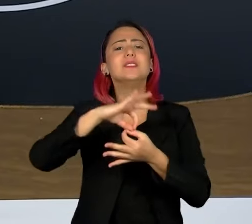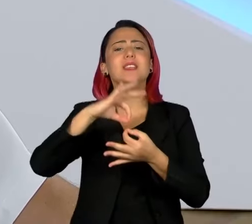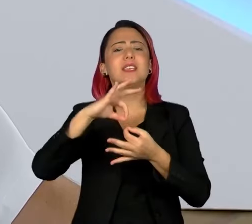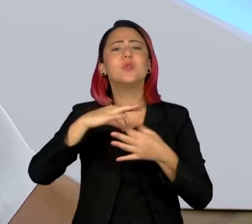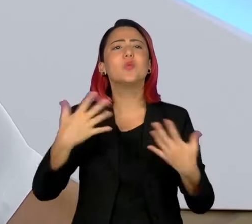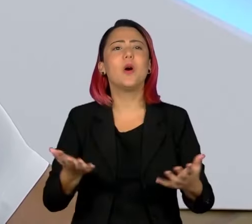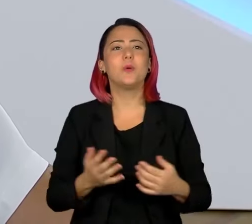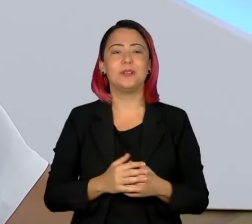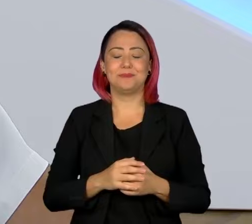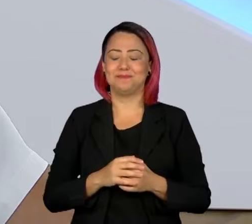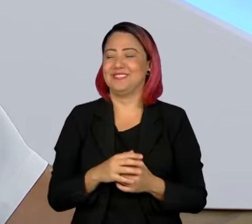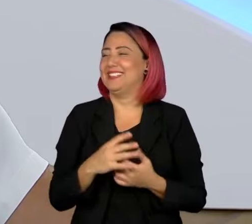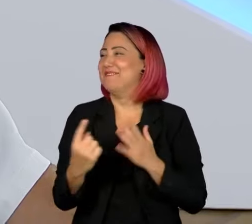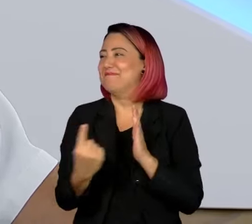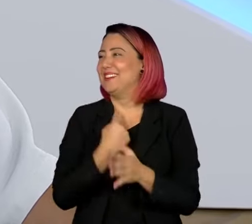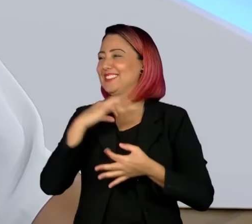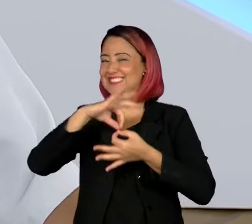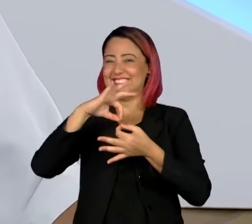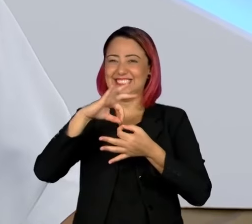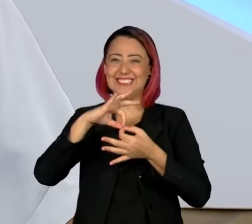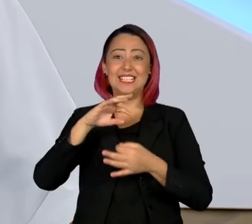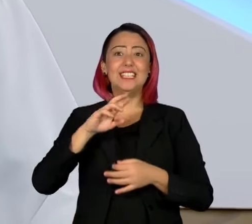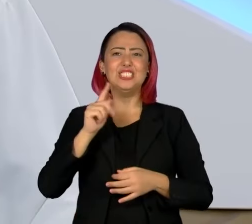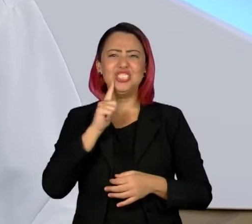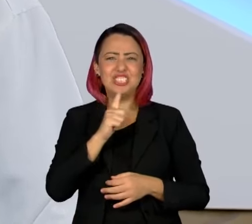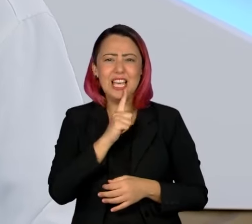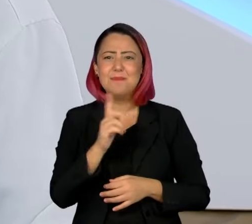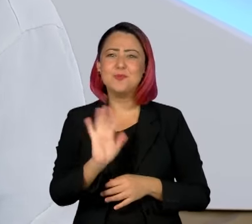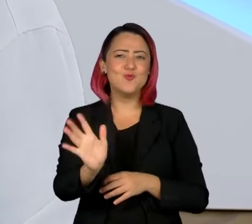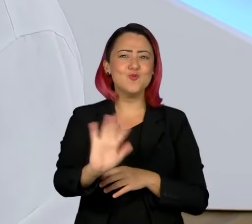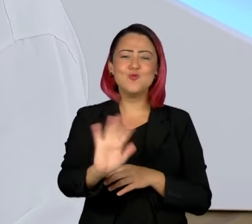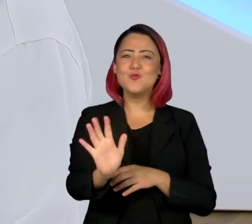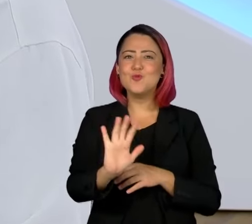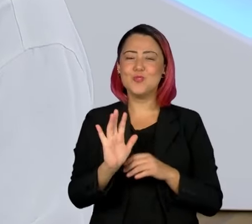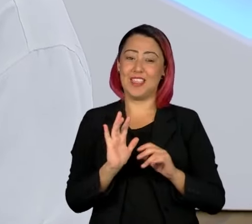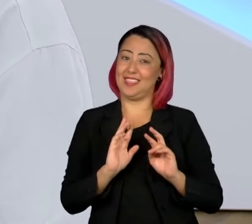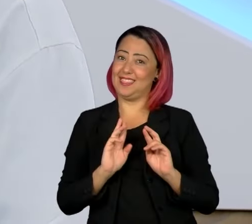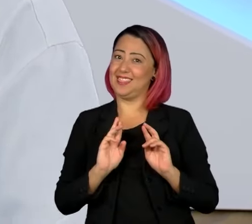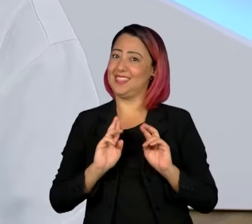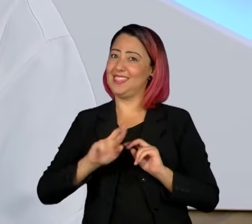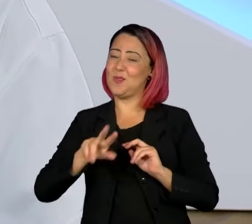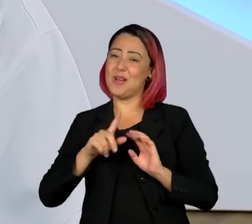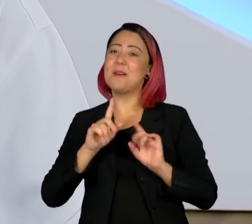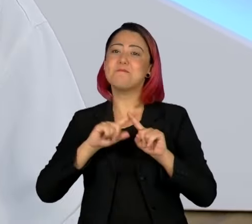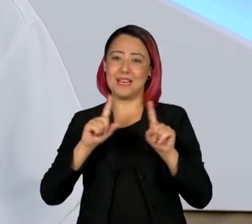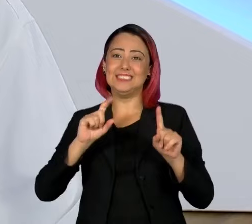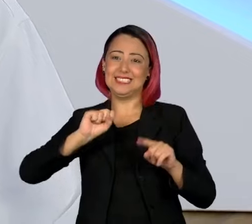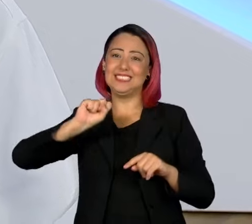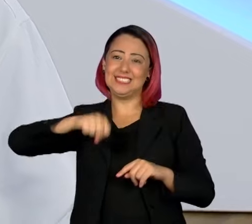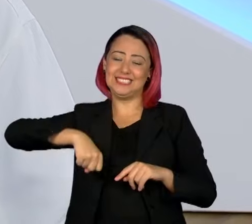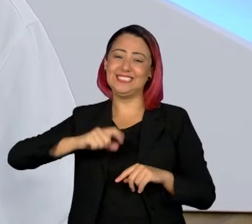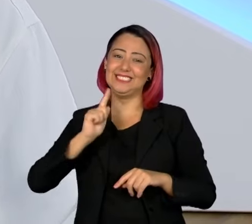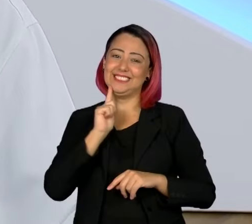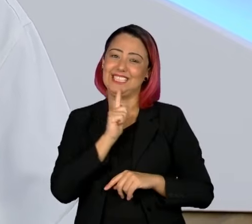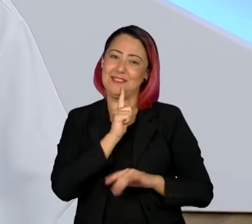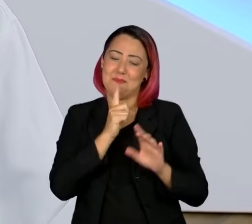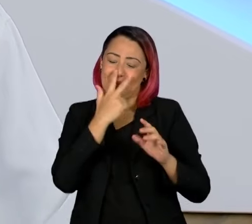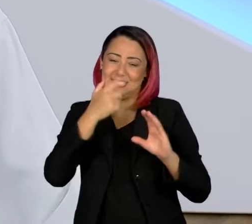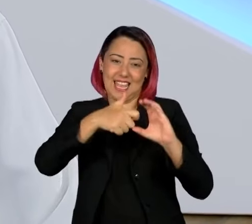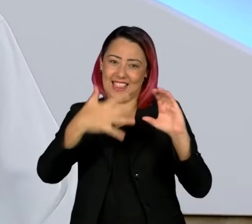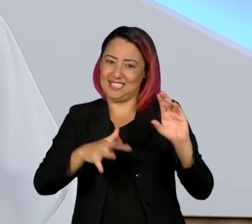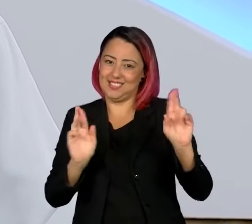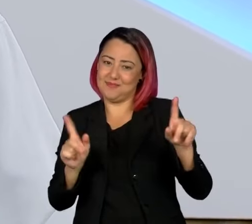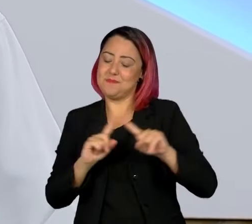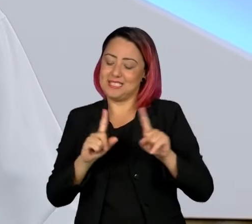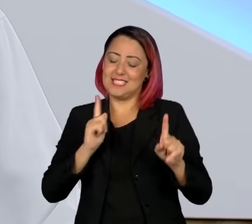Gêmeos. Olha que loucura, não é muito de gêmeos isso, né? Não é muito. Mas, então, é isso.